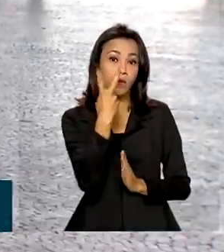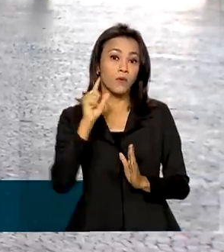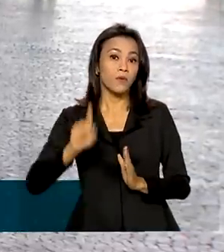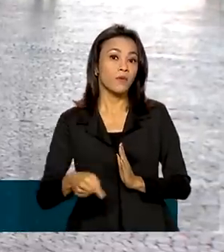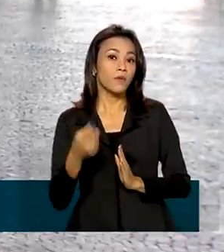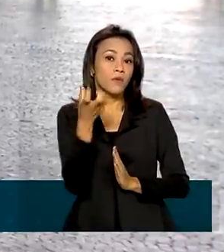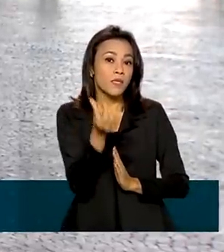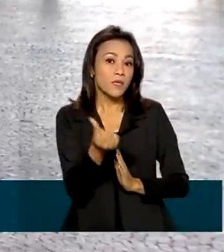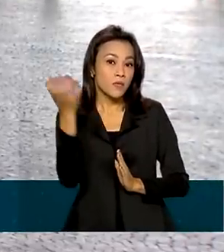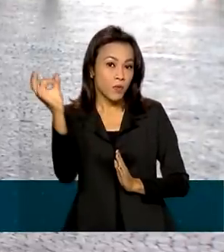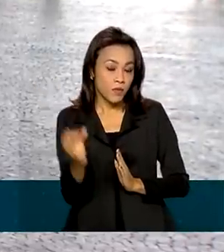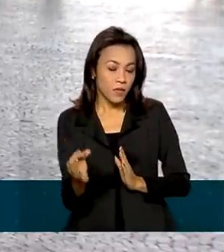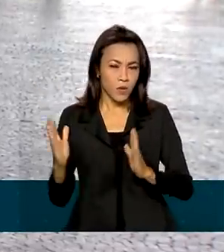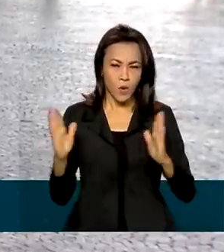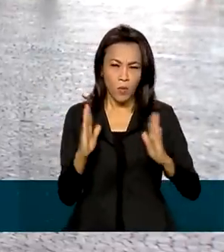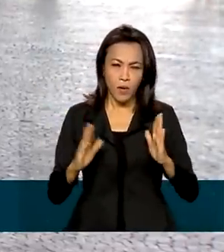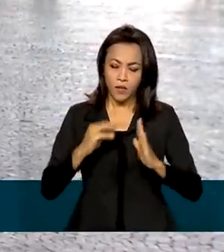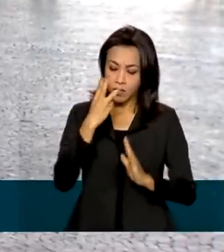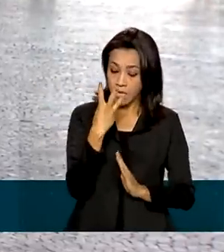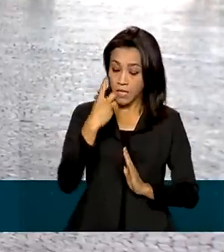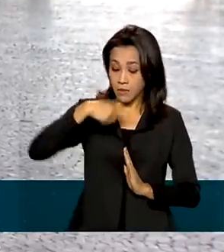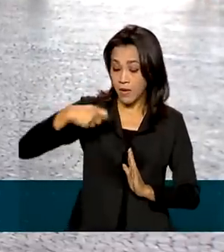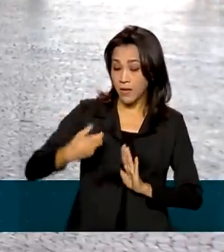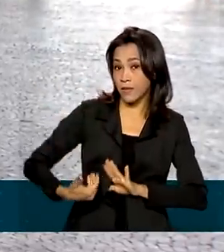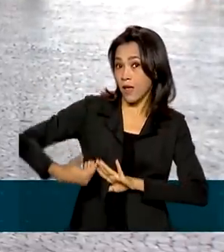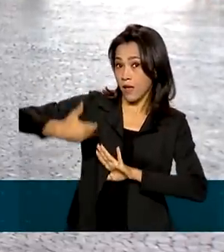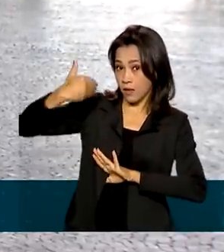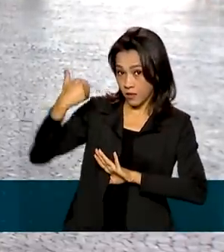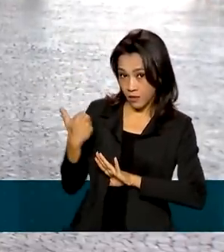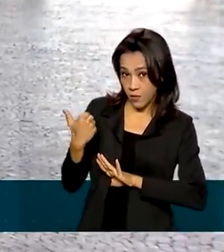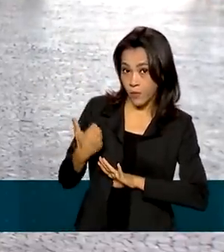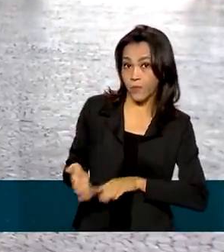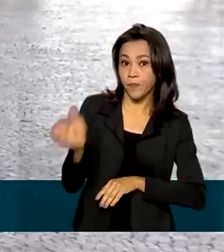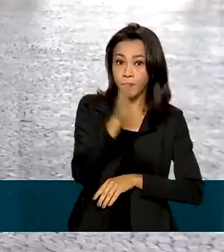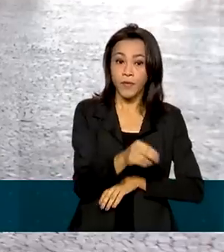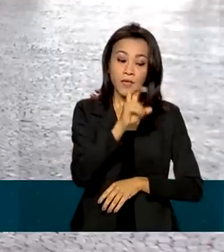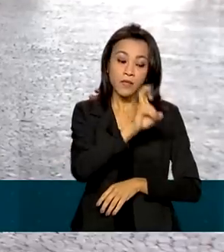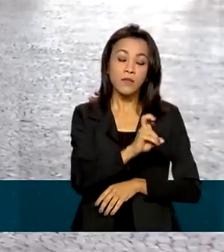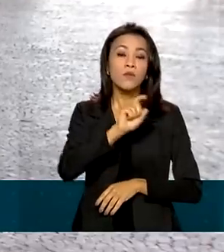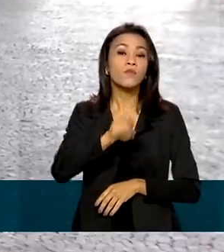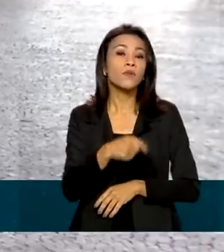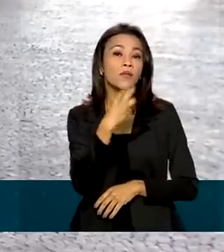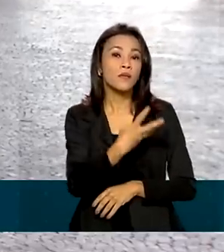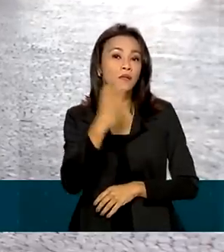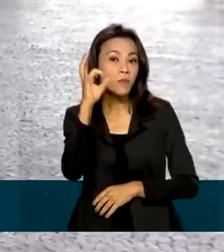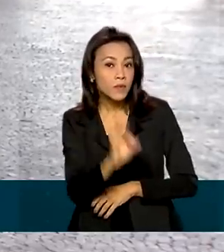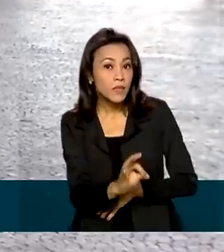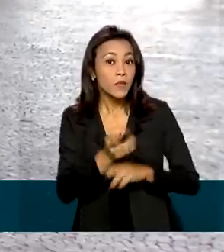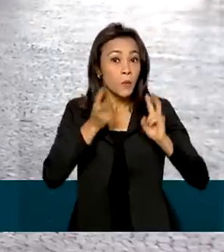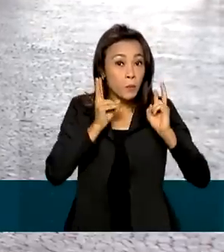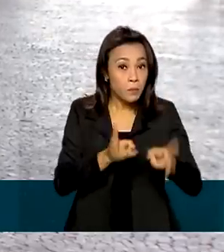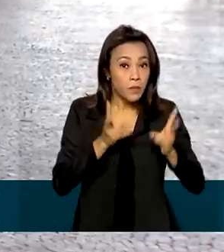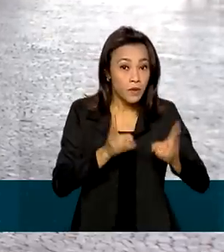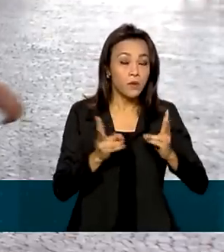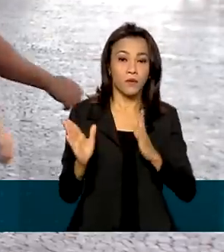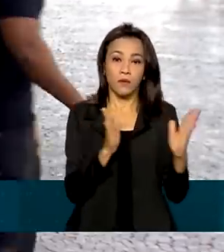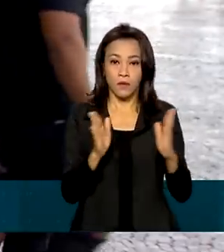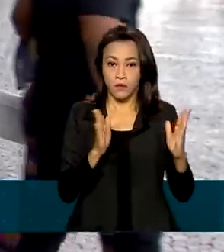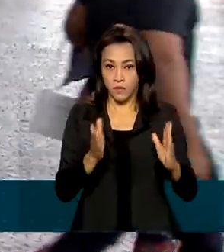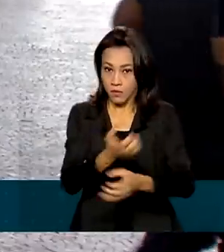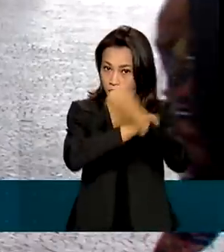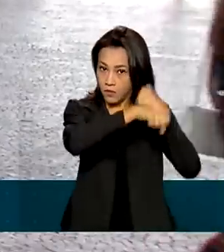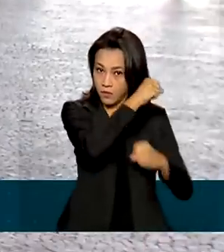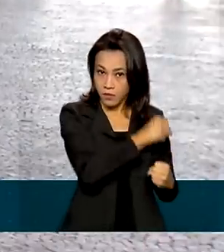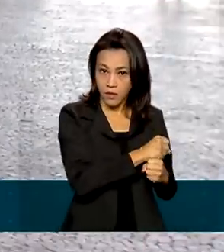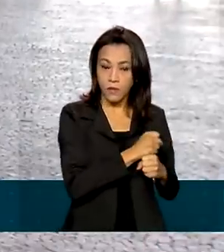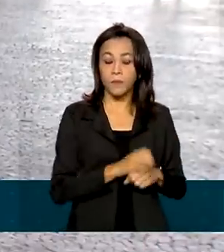na comparação com os três meses anteriores e 5,3% em relação ao mesmo período do ano passado.